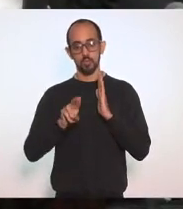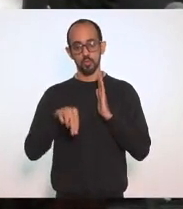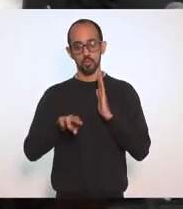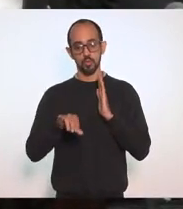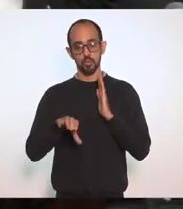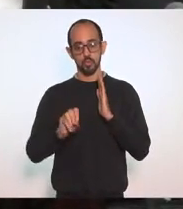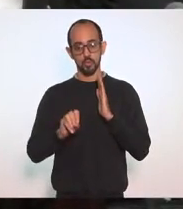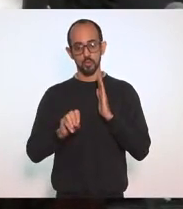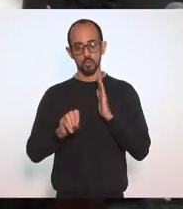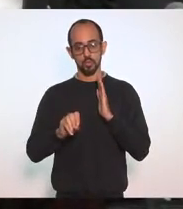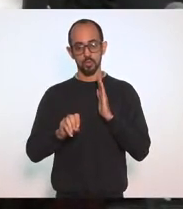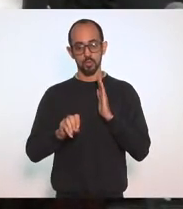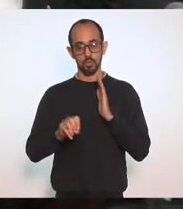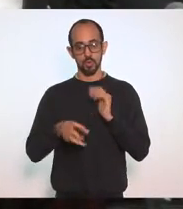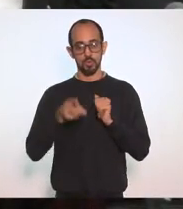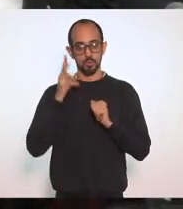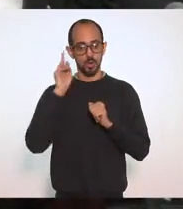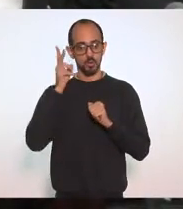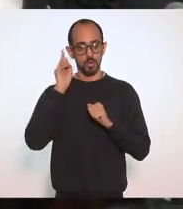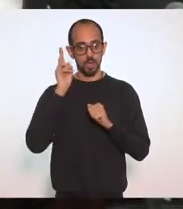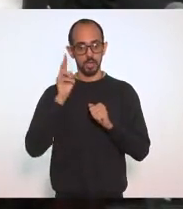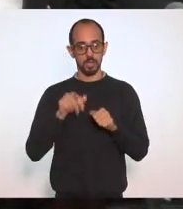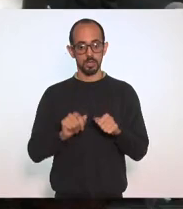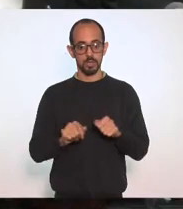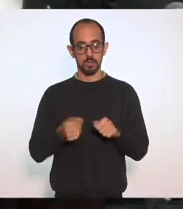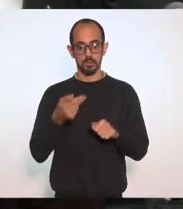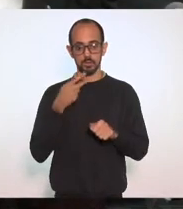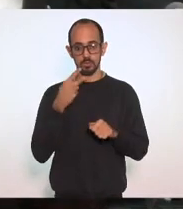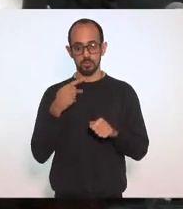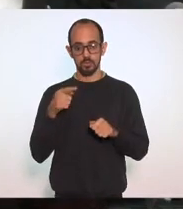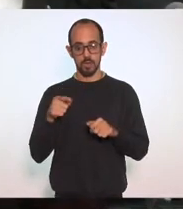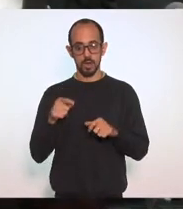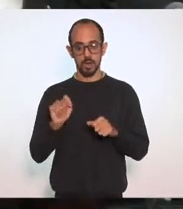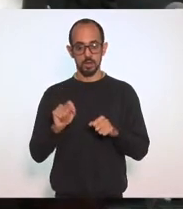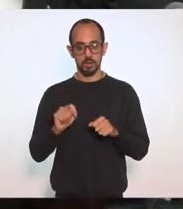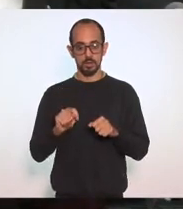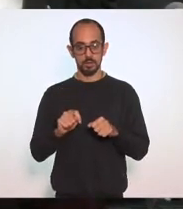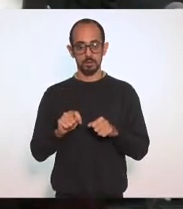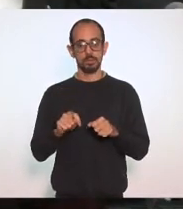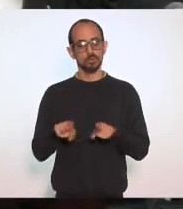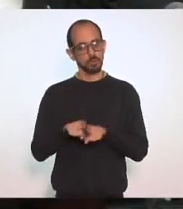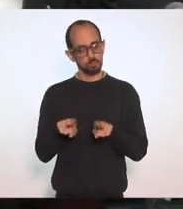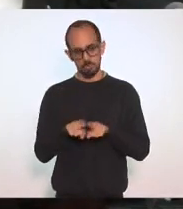do Valdeque, por meio de mensagem do Poder Executivo, do parágrafo único.